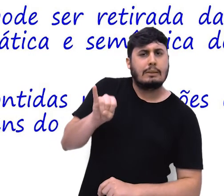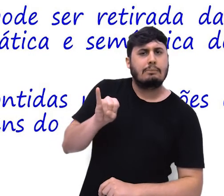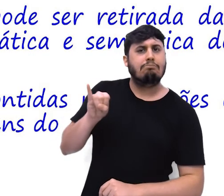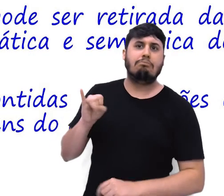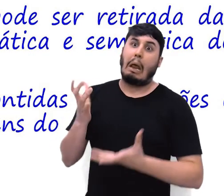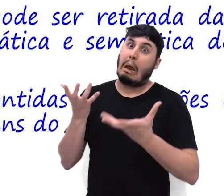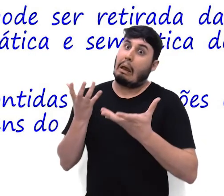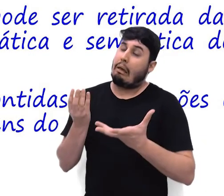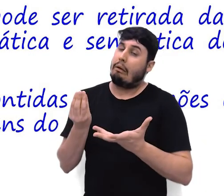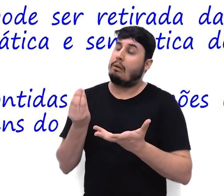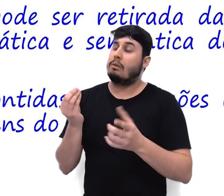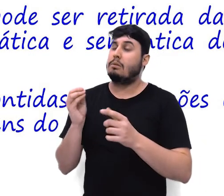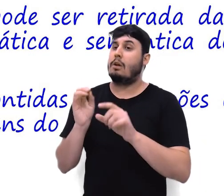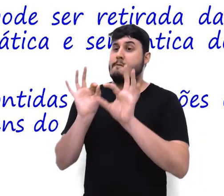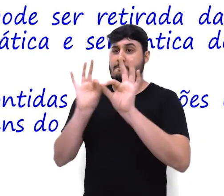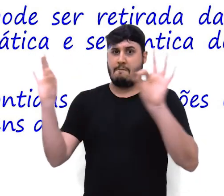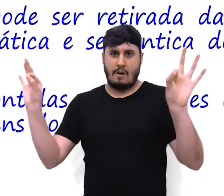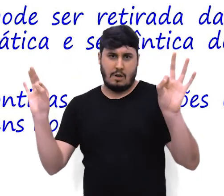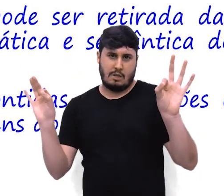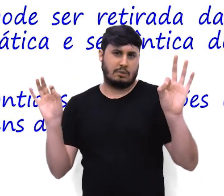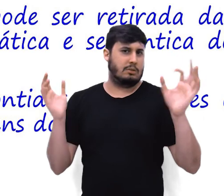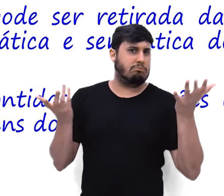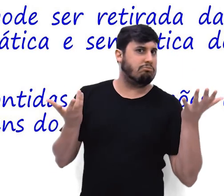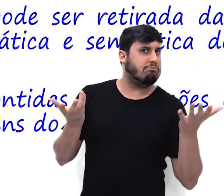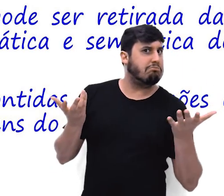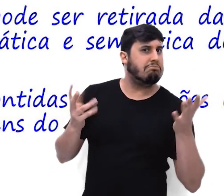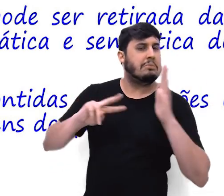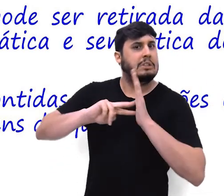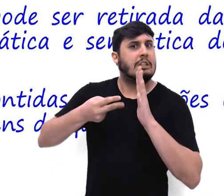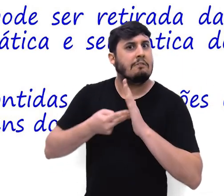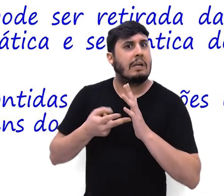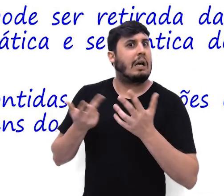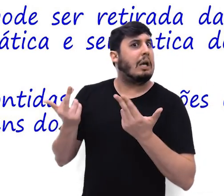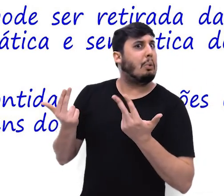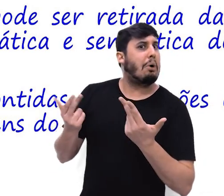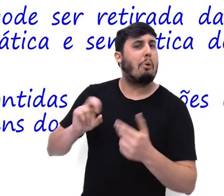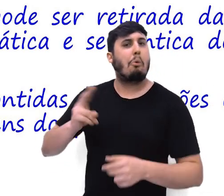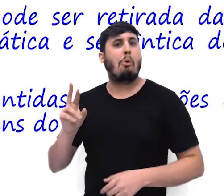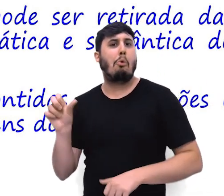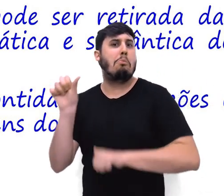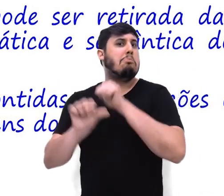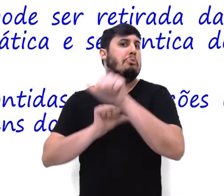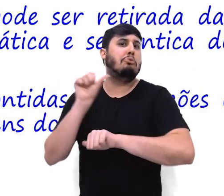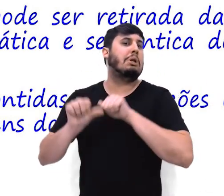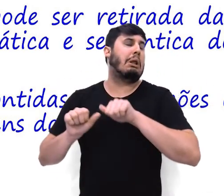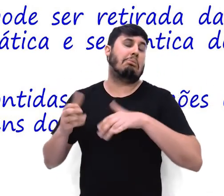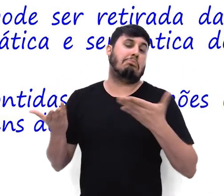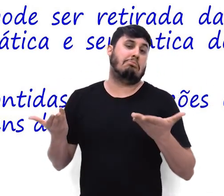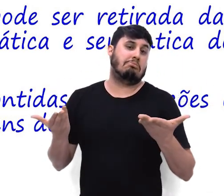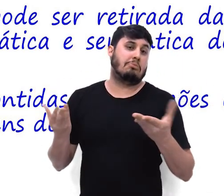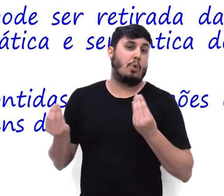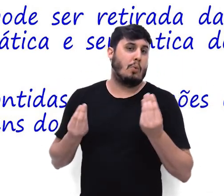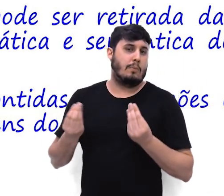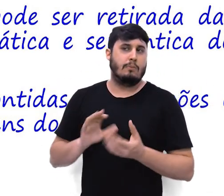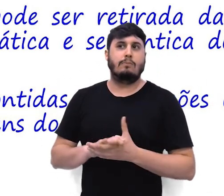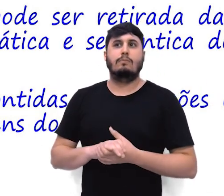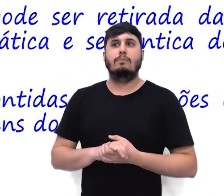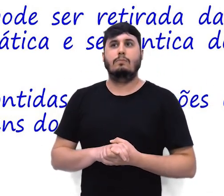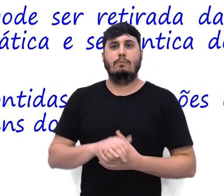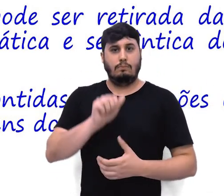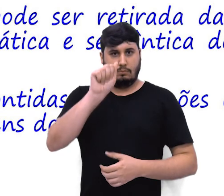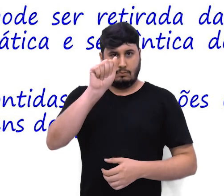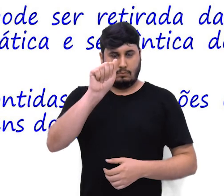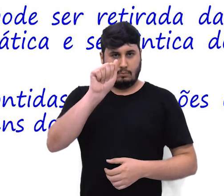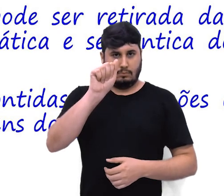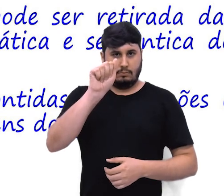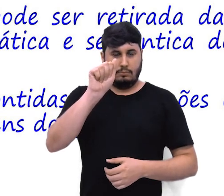É correto afirmar que a conjunção coordenativa, o E, presente no quadrinho, funciona como explicação, tem valor